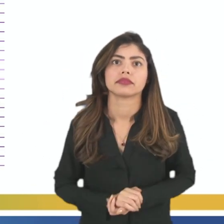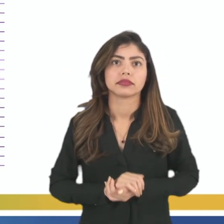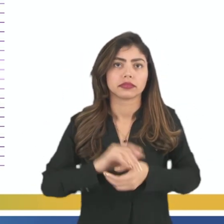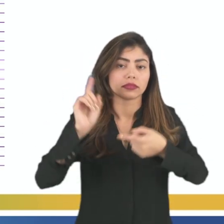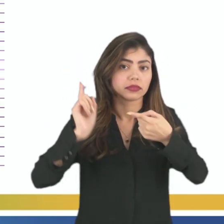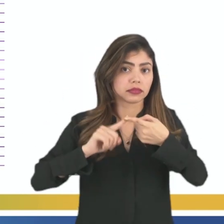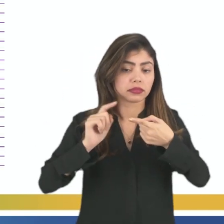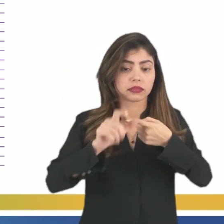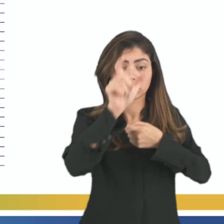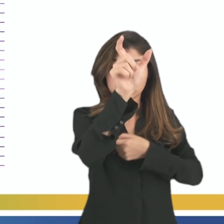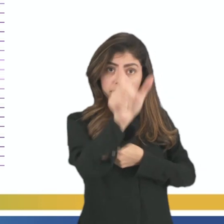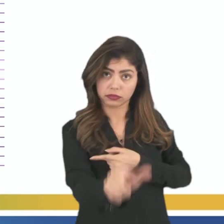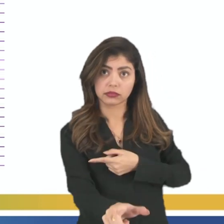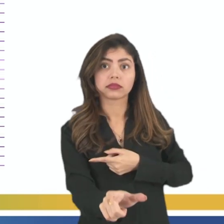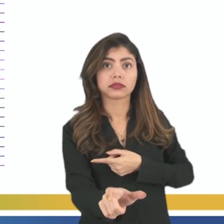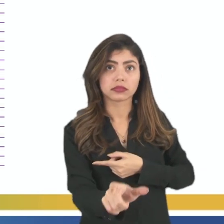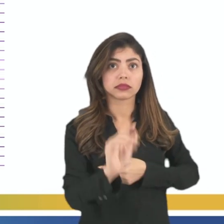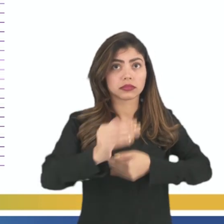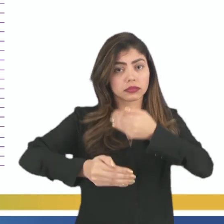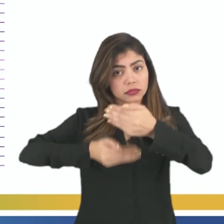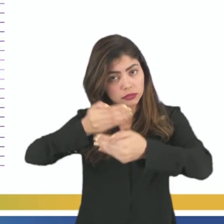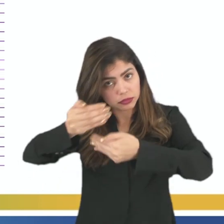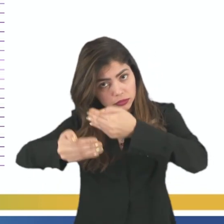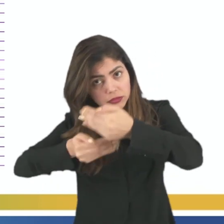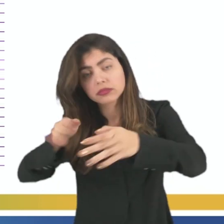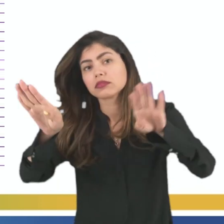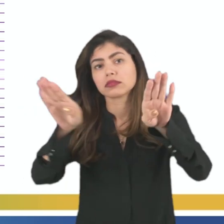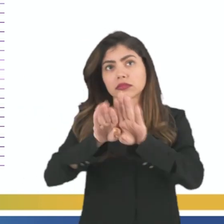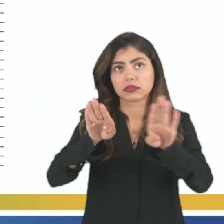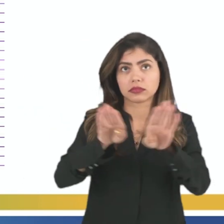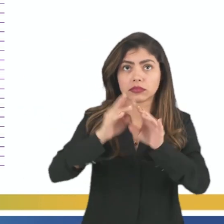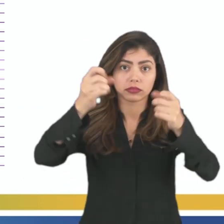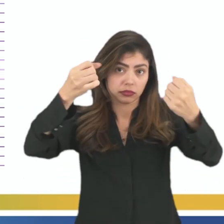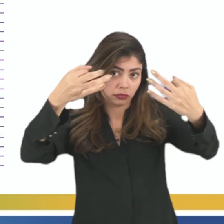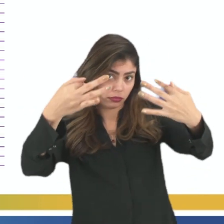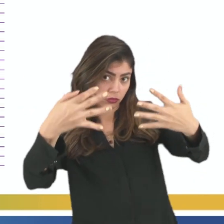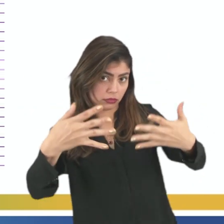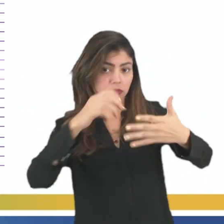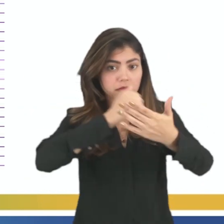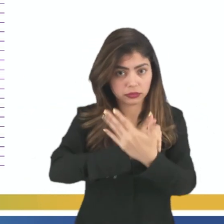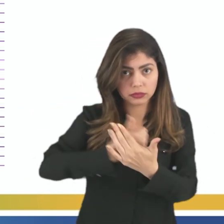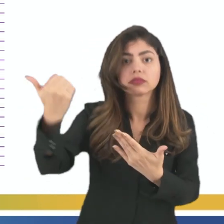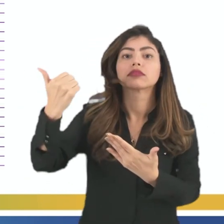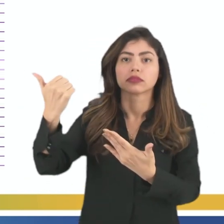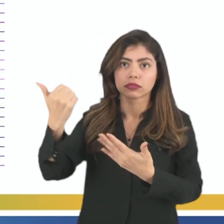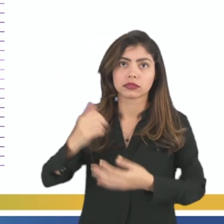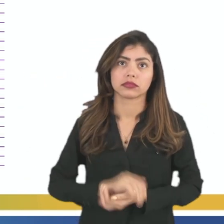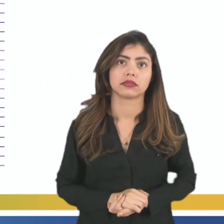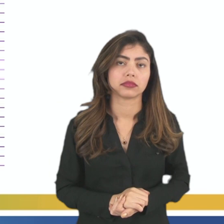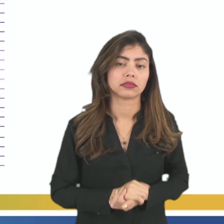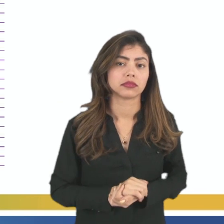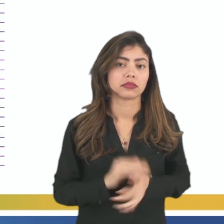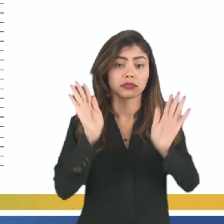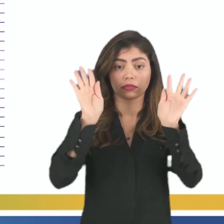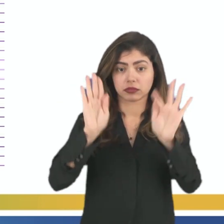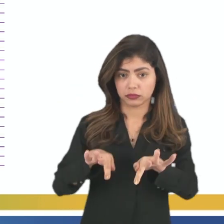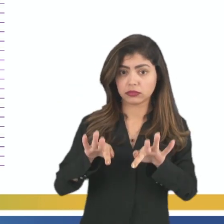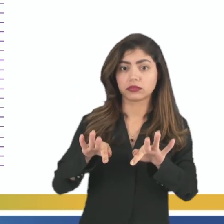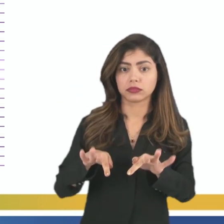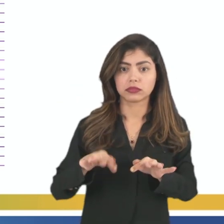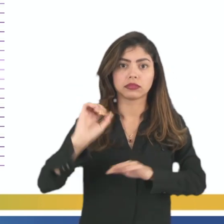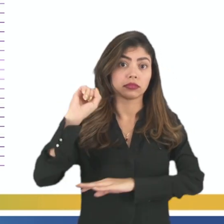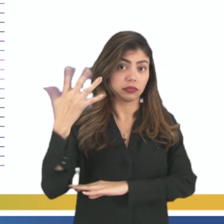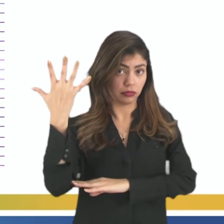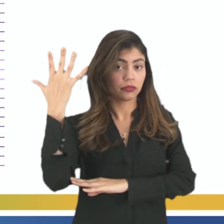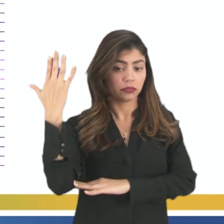Nós temos o desenvolvimento, que é o desenrolar das ações. Nós temos a conclusão e o clímax,